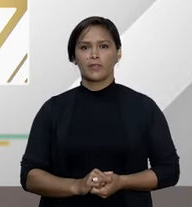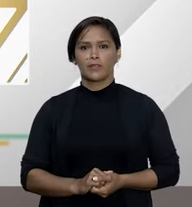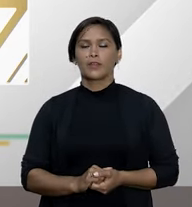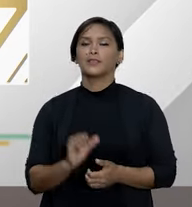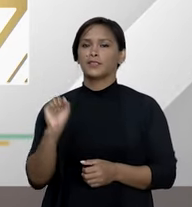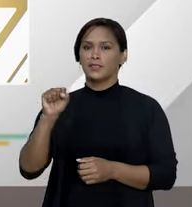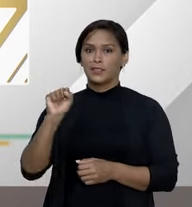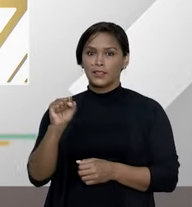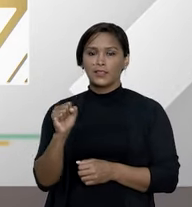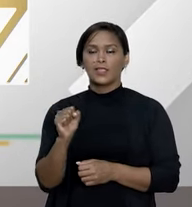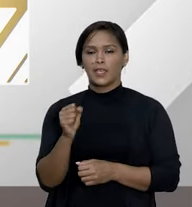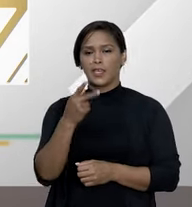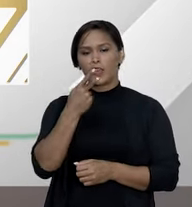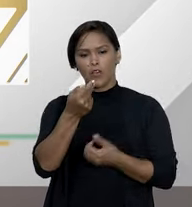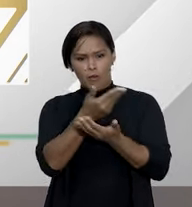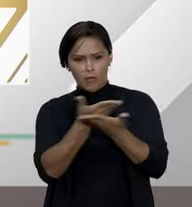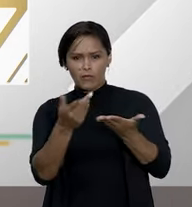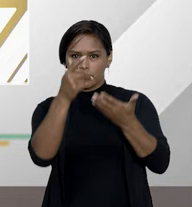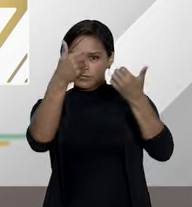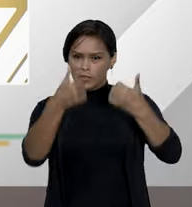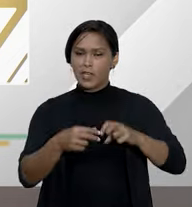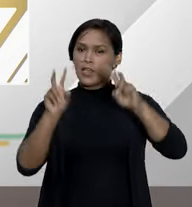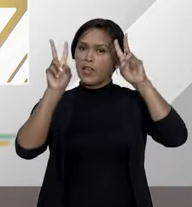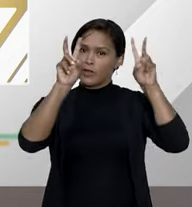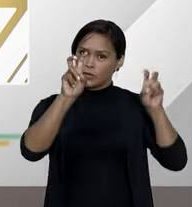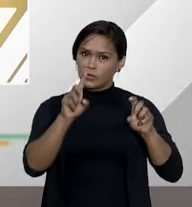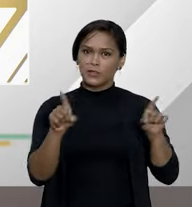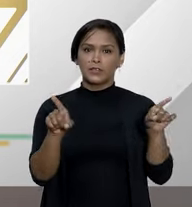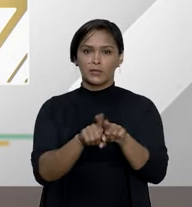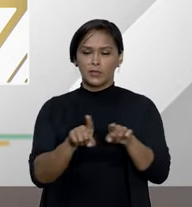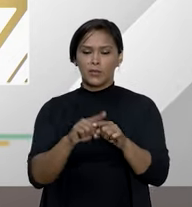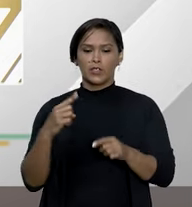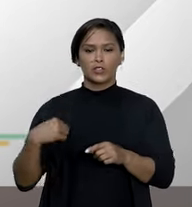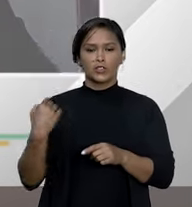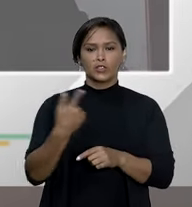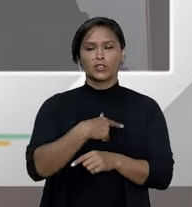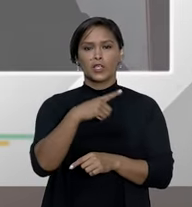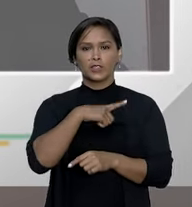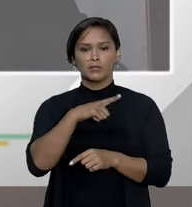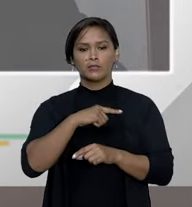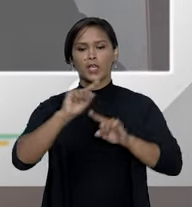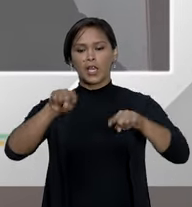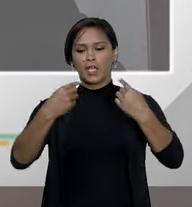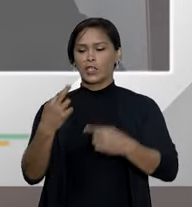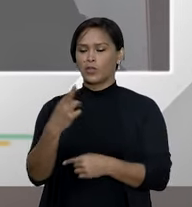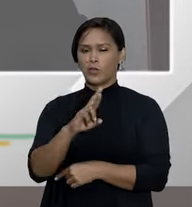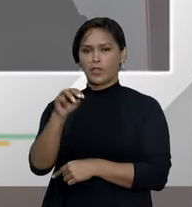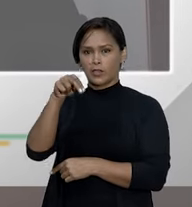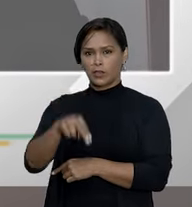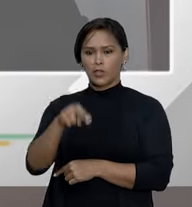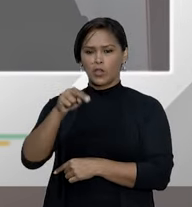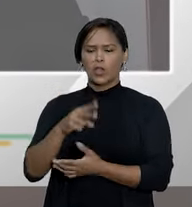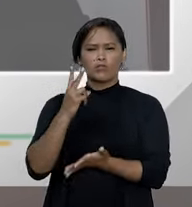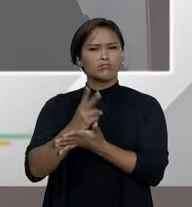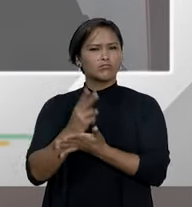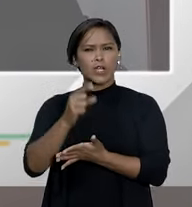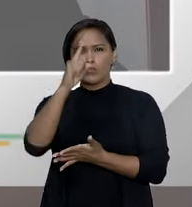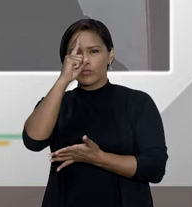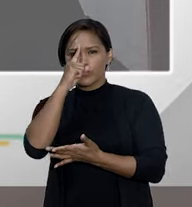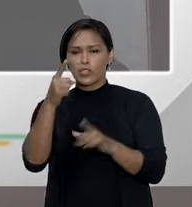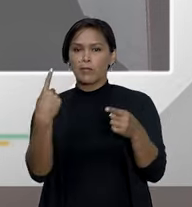exatamente Samanta como você disse é um tema também que nós enfrentamos aqui no tribunal do Rio Grande do Norte com muita frequência